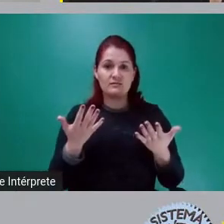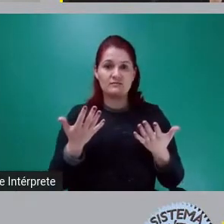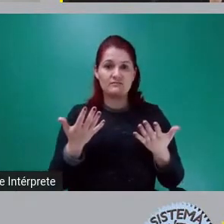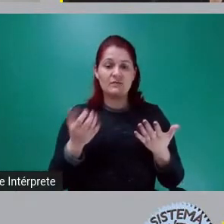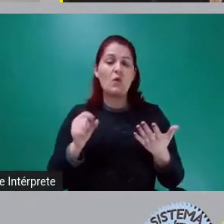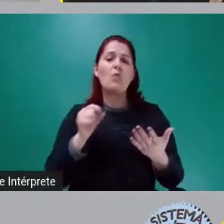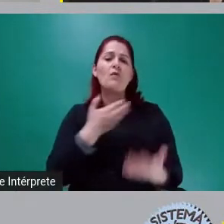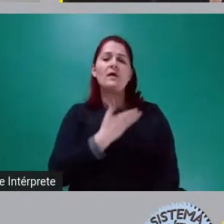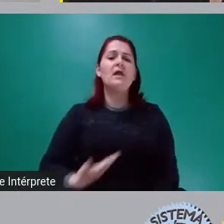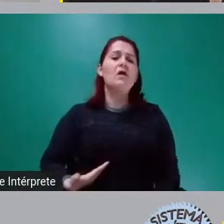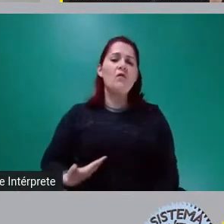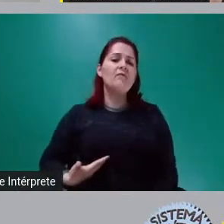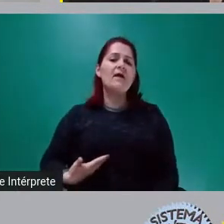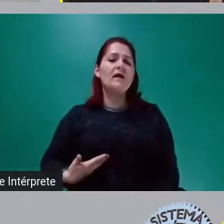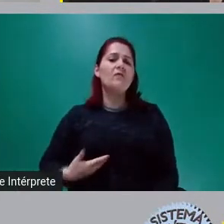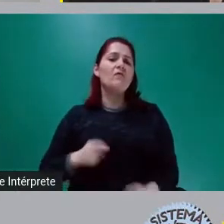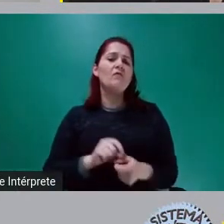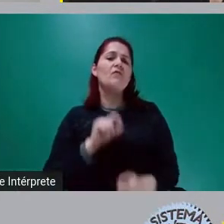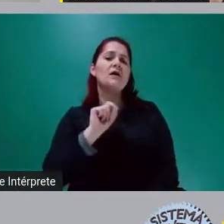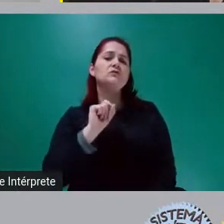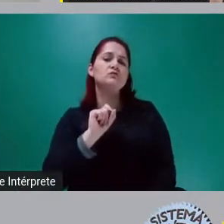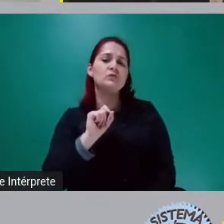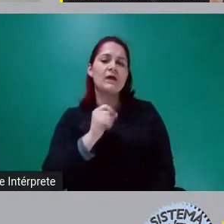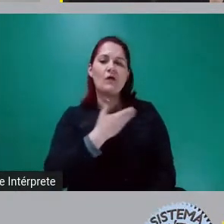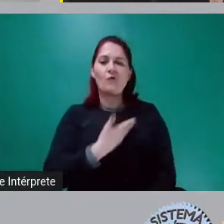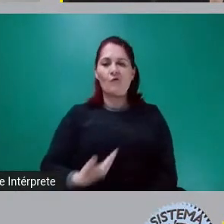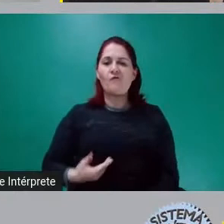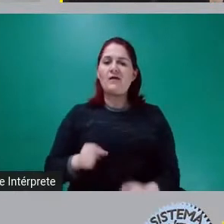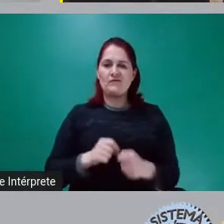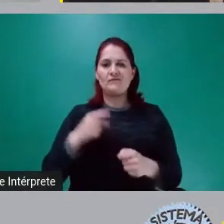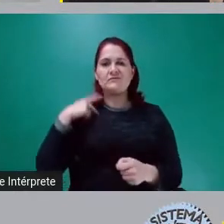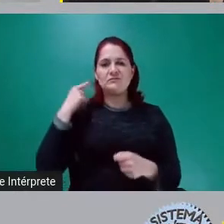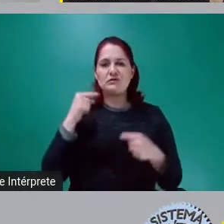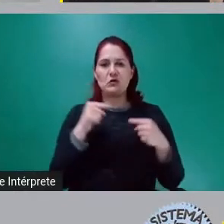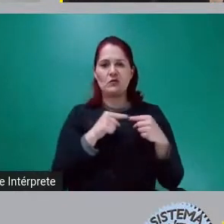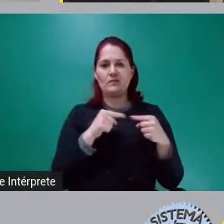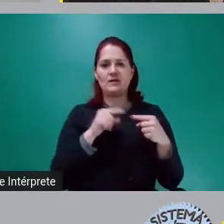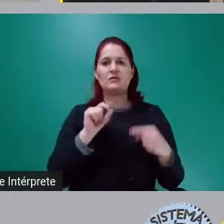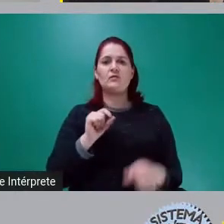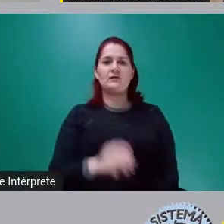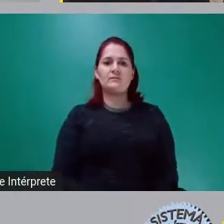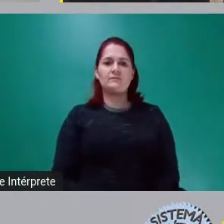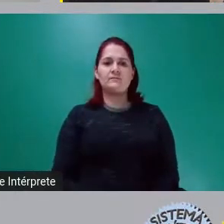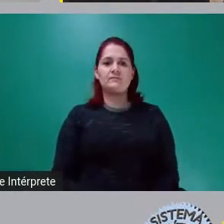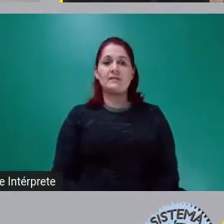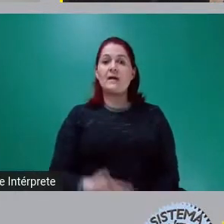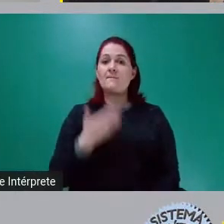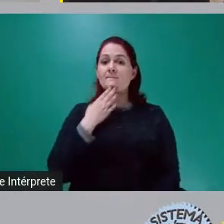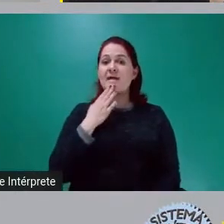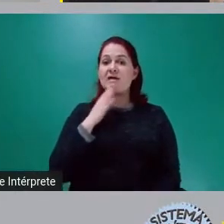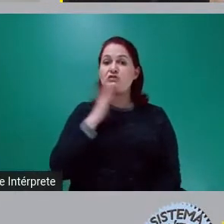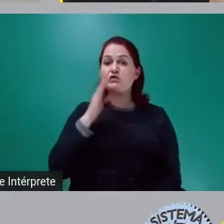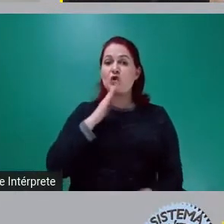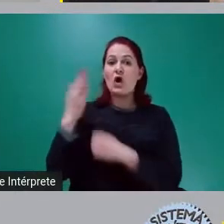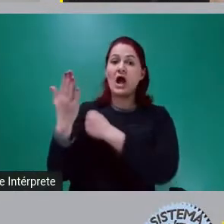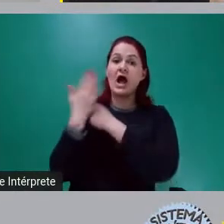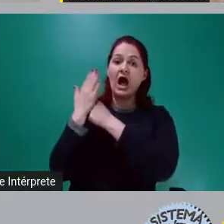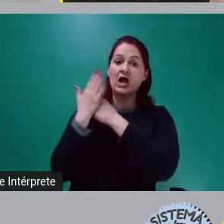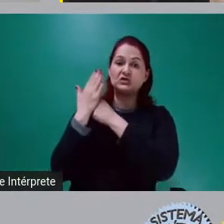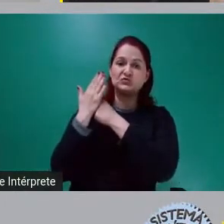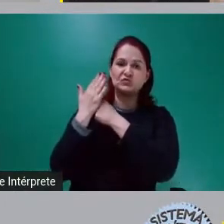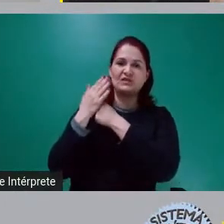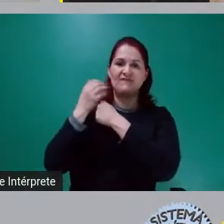faz uma política que combina, no fundo, socorro ao grande capital e